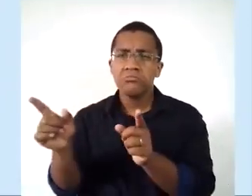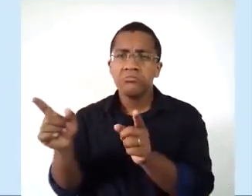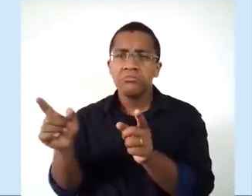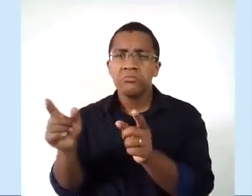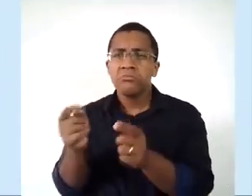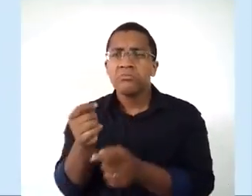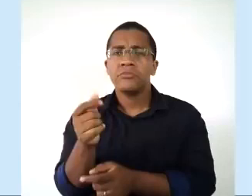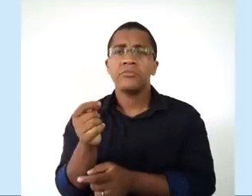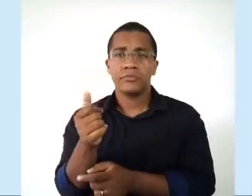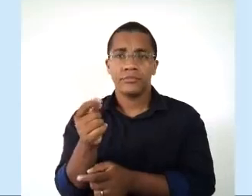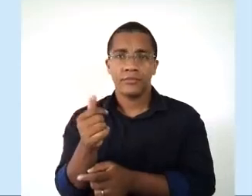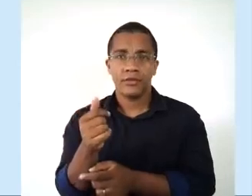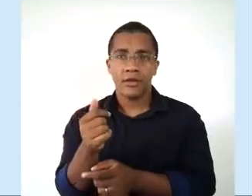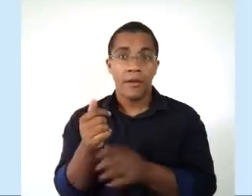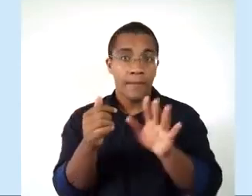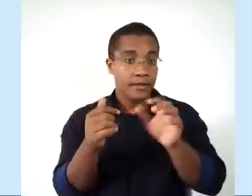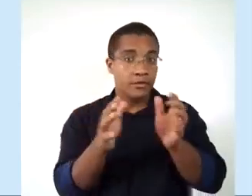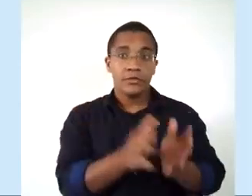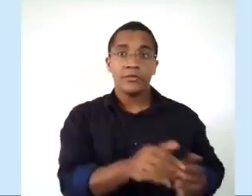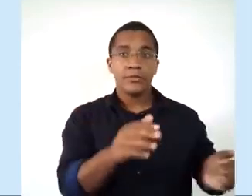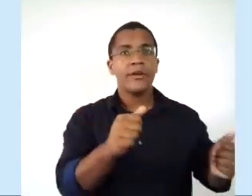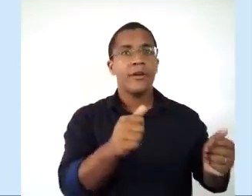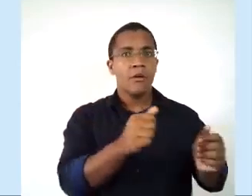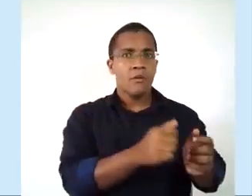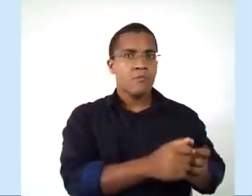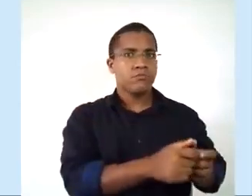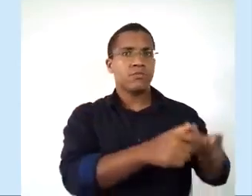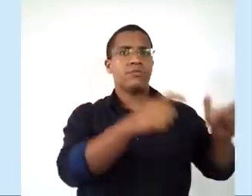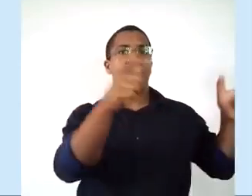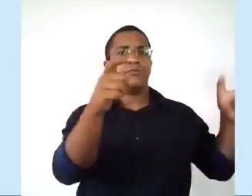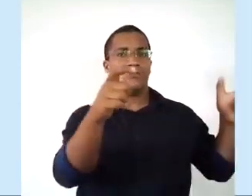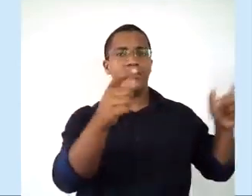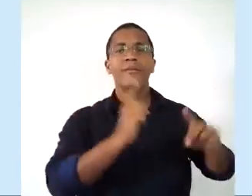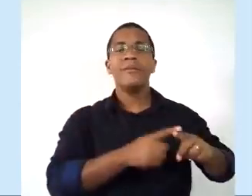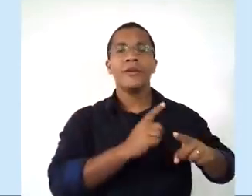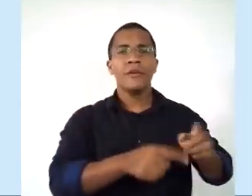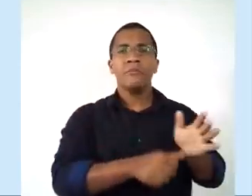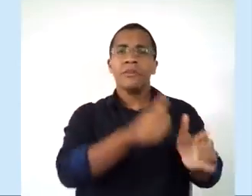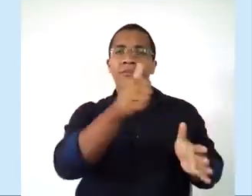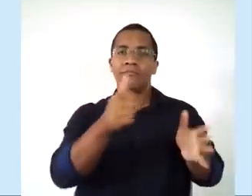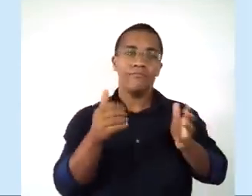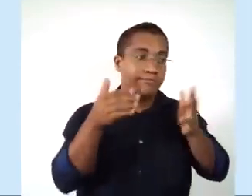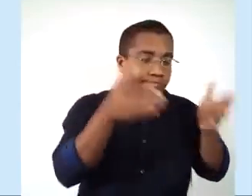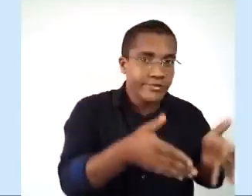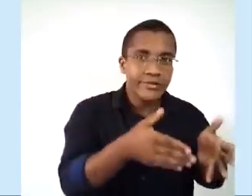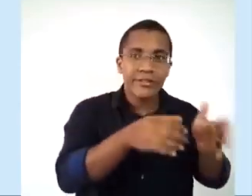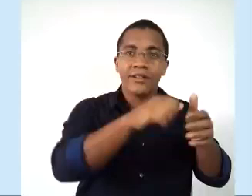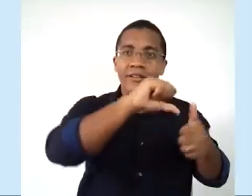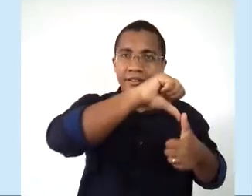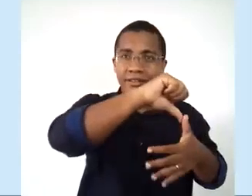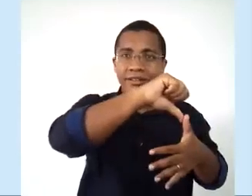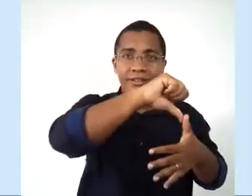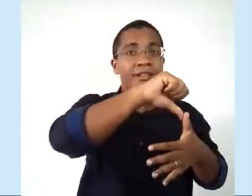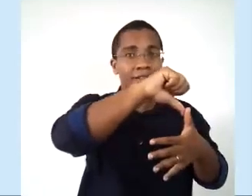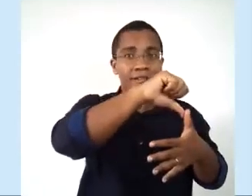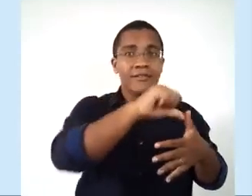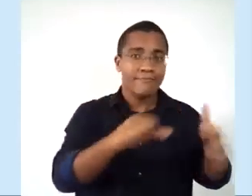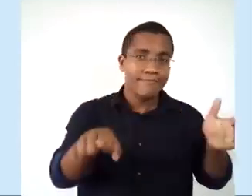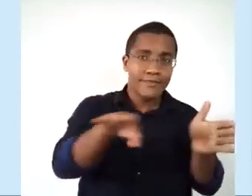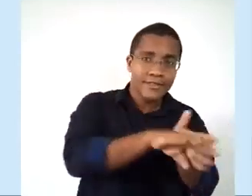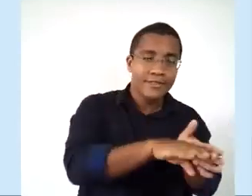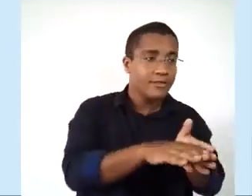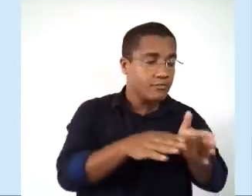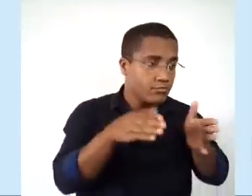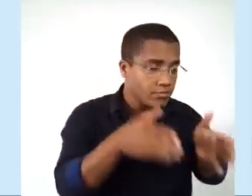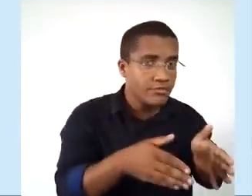espanhóis foram os primeiros a chegar aqui na América do Sul e os portugueses chegaram em seguida, tá? Coladinho com eles, mas não